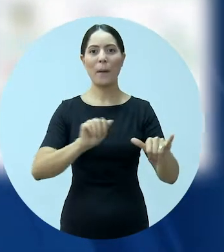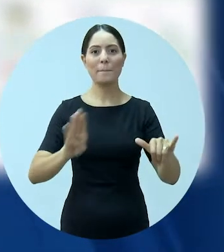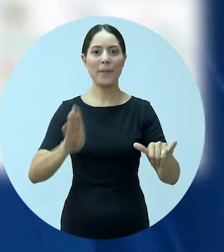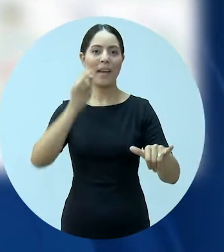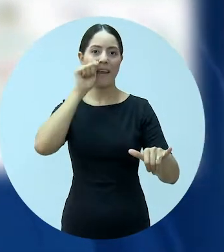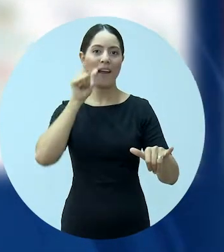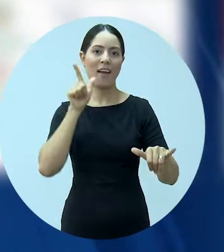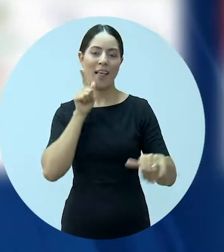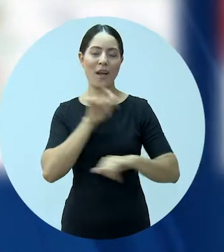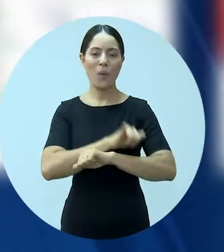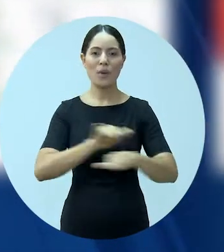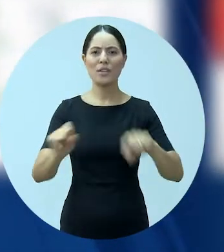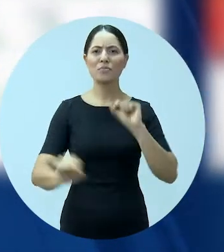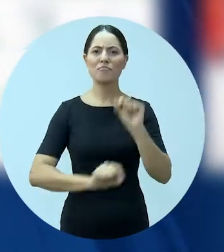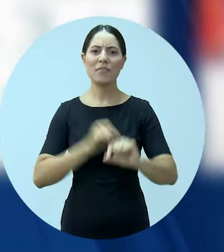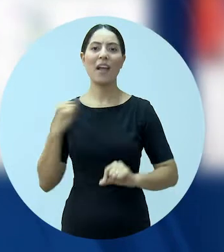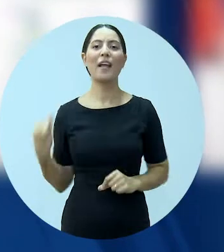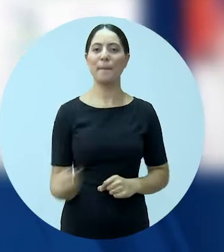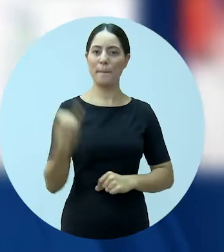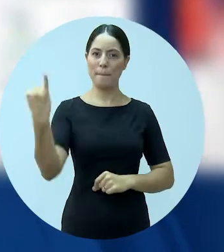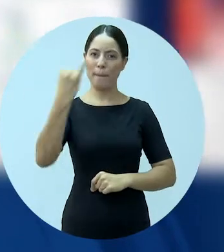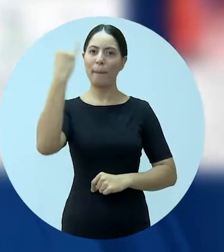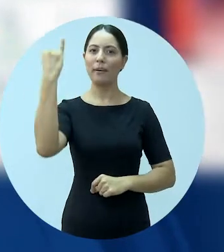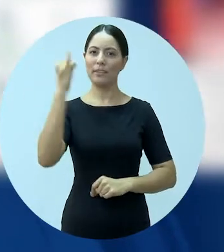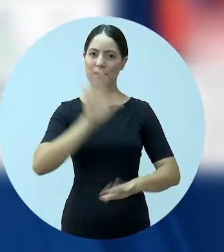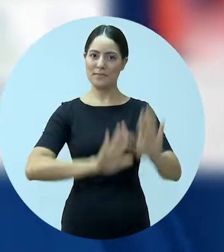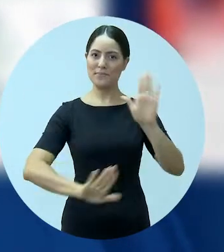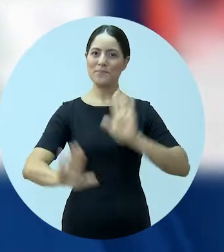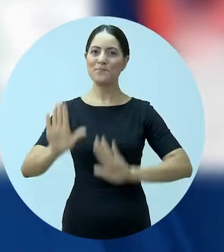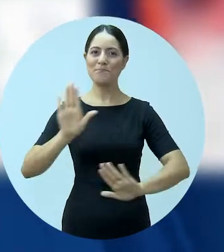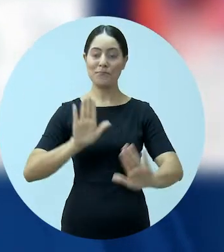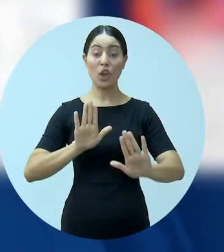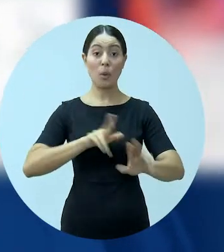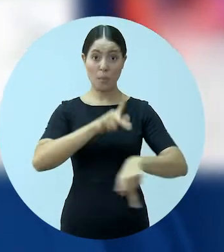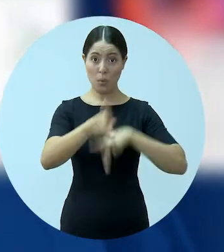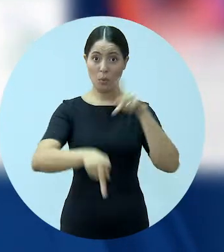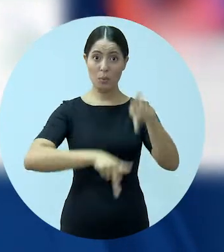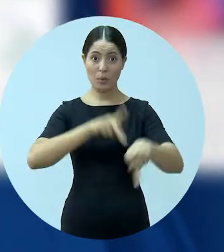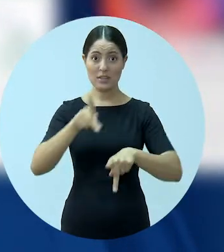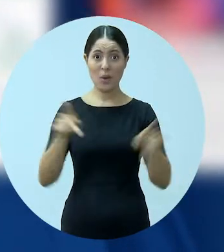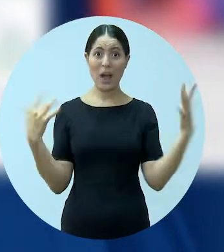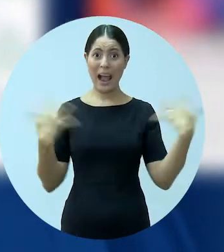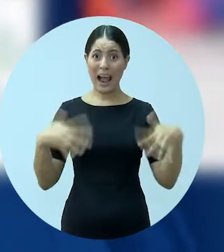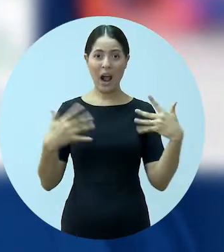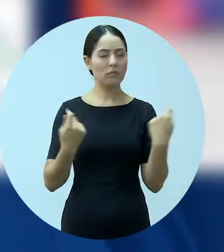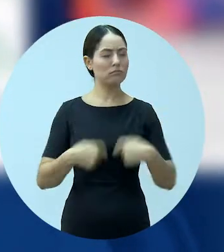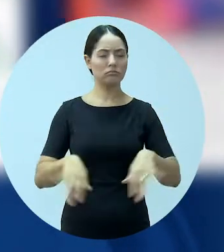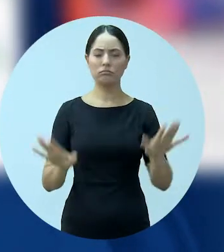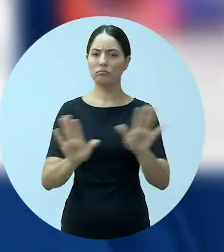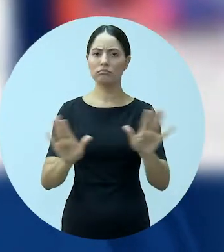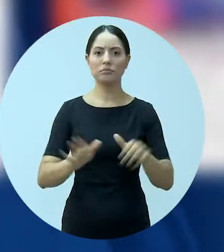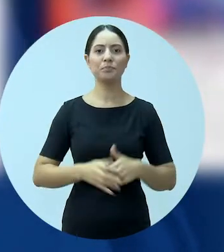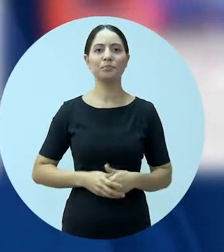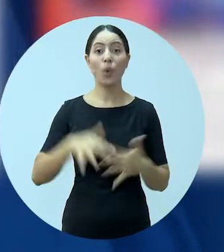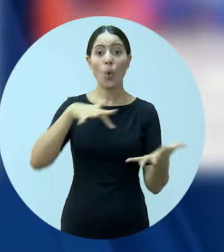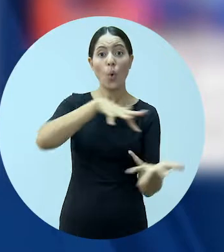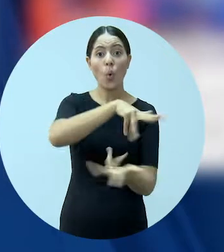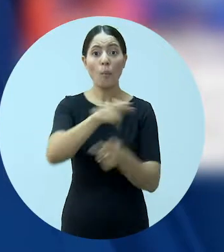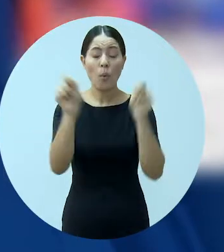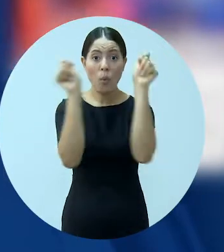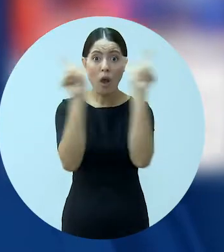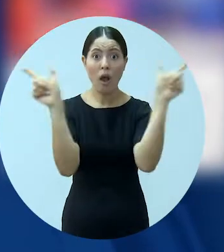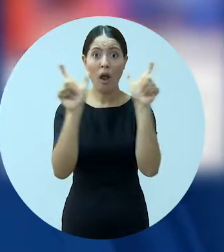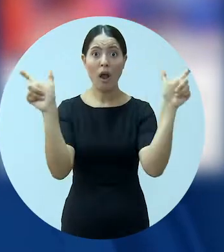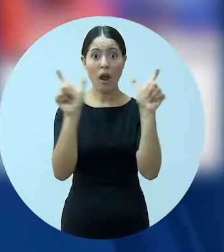o coronavírus. Com essa campanha, a OAB Alagoas chama a atenção para a importância da prevenção e pede para que a população